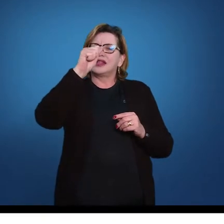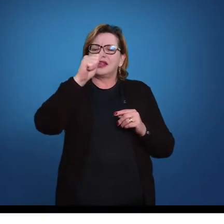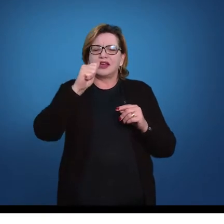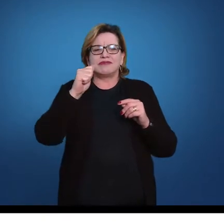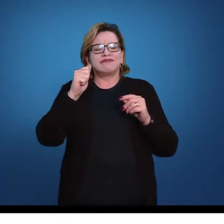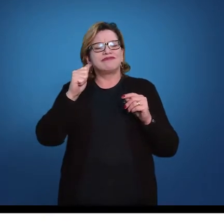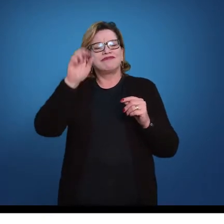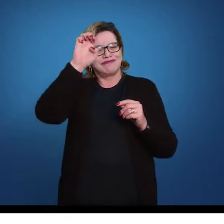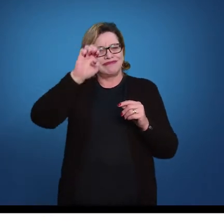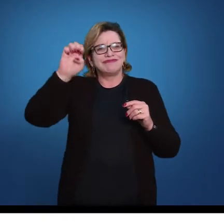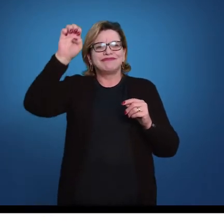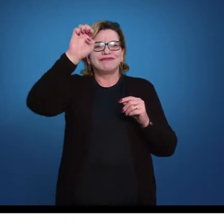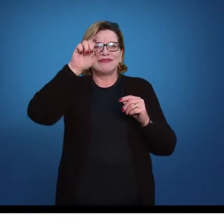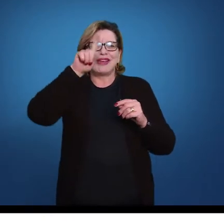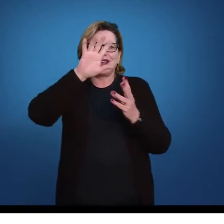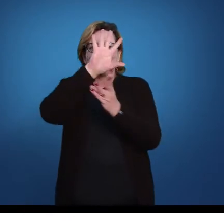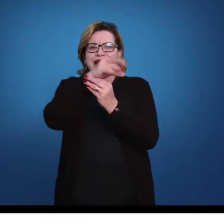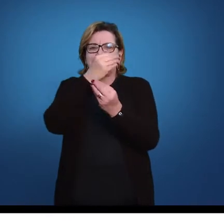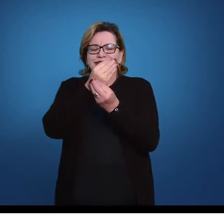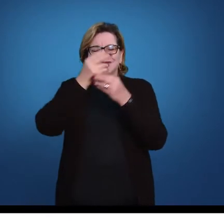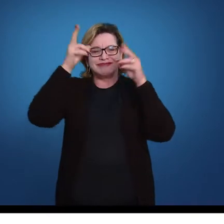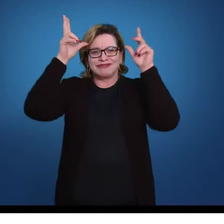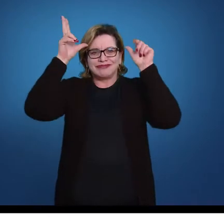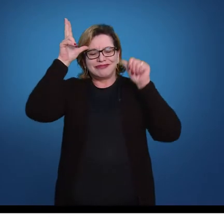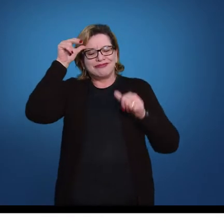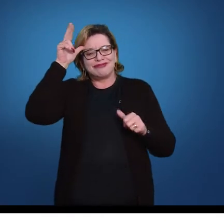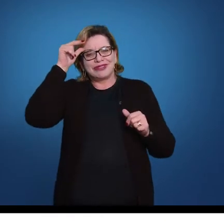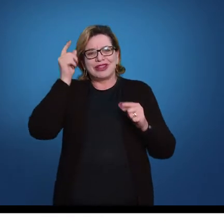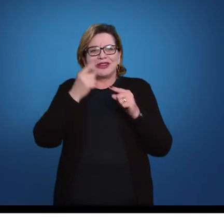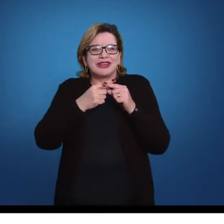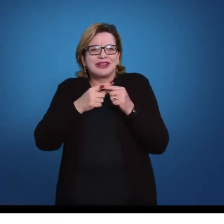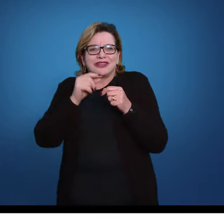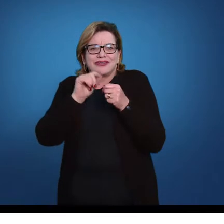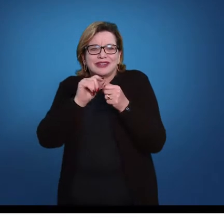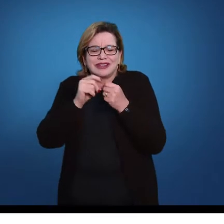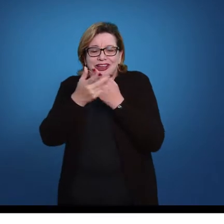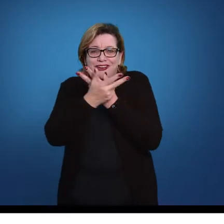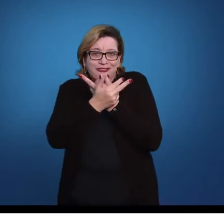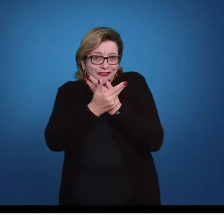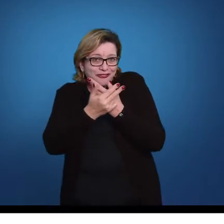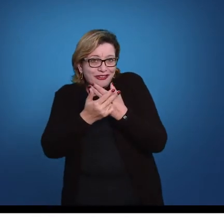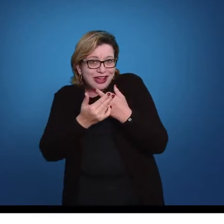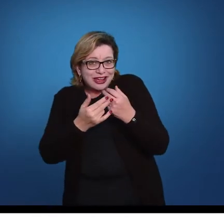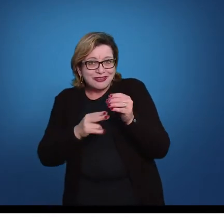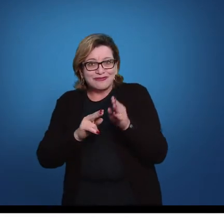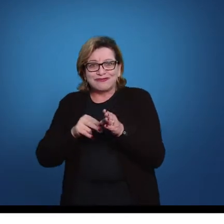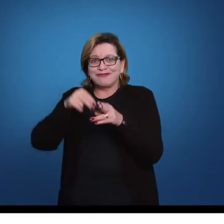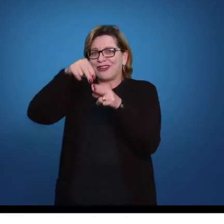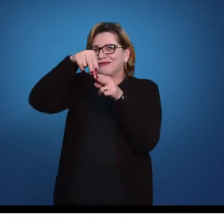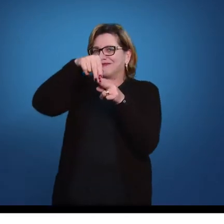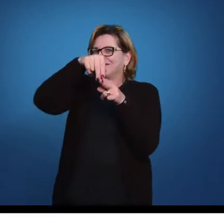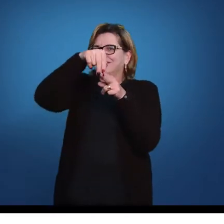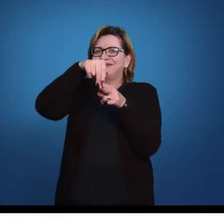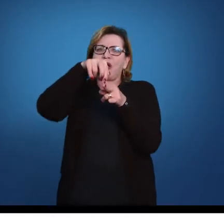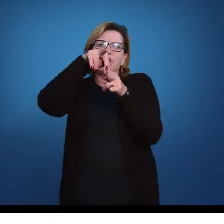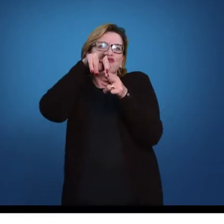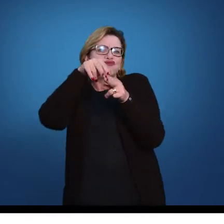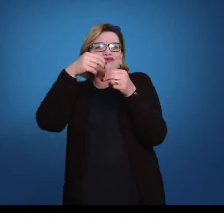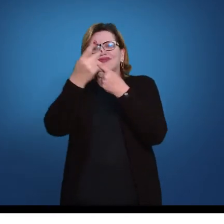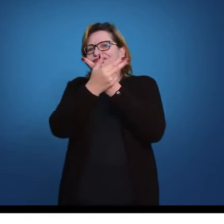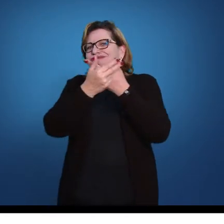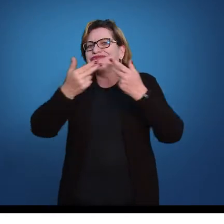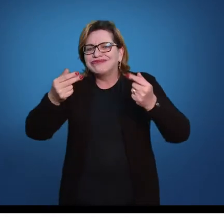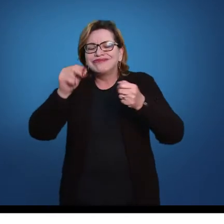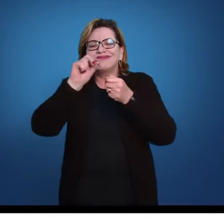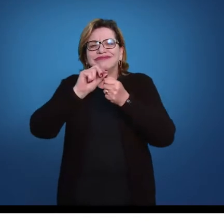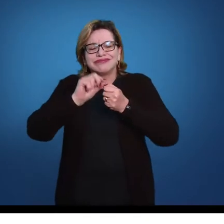equestre se caracterizava pela realização de diversas acrobacias sobre o cavalo. Esta